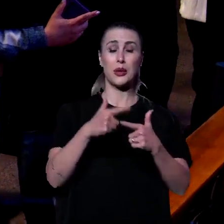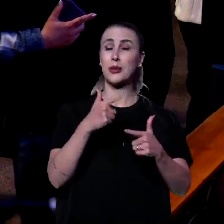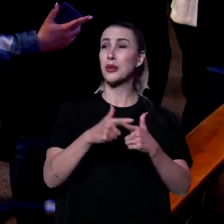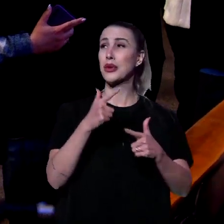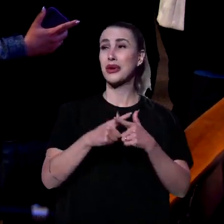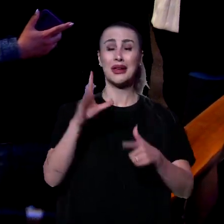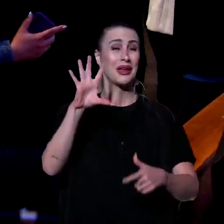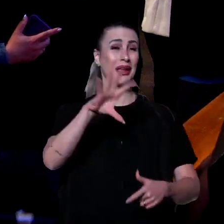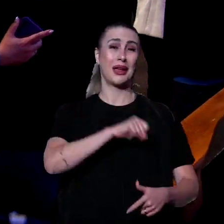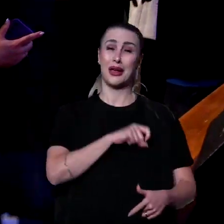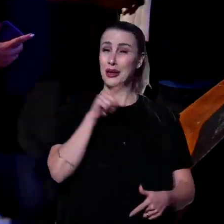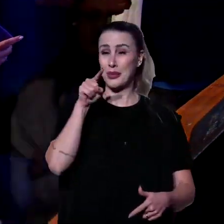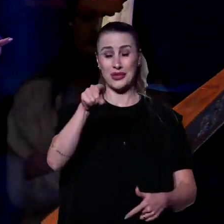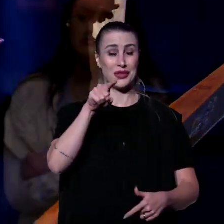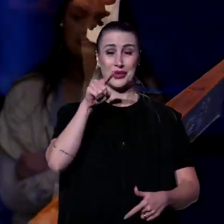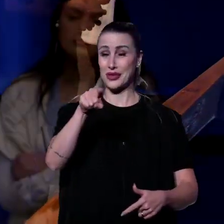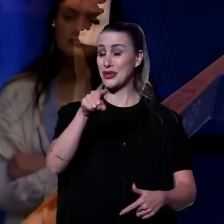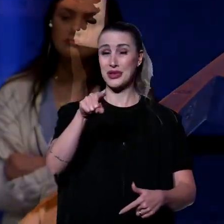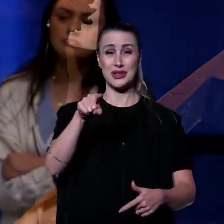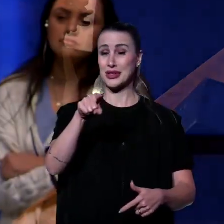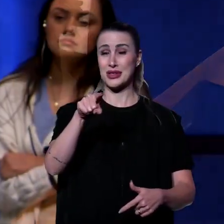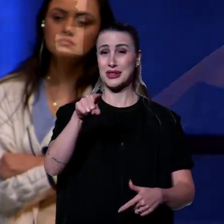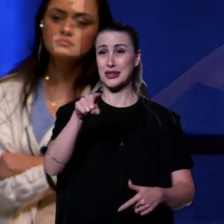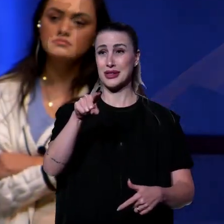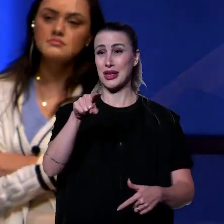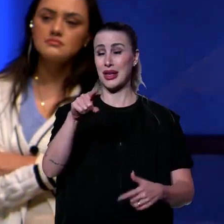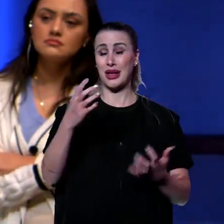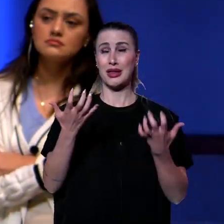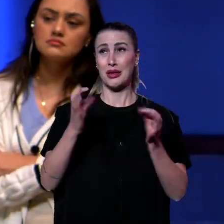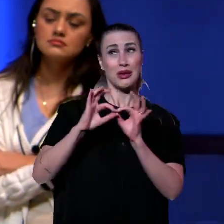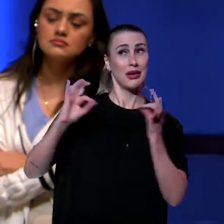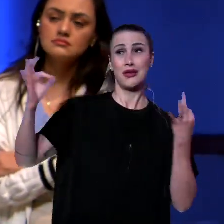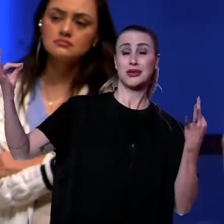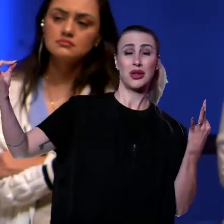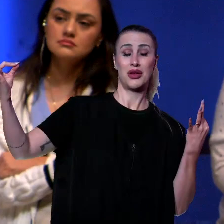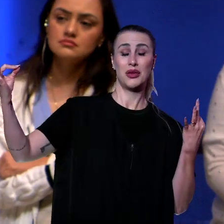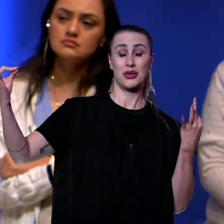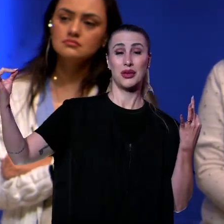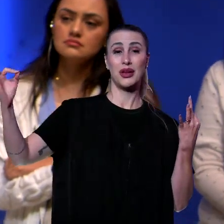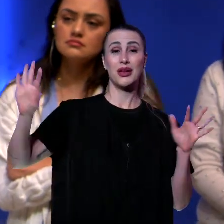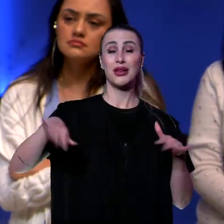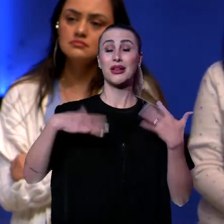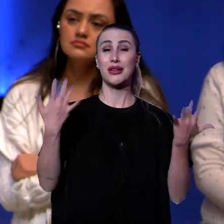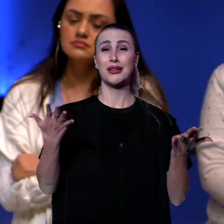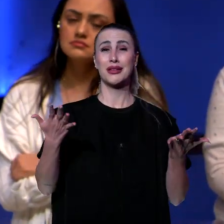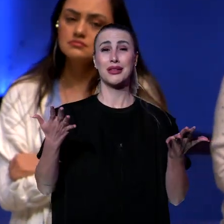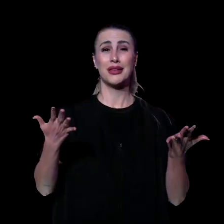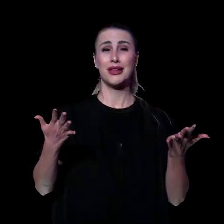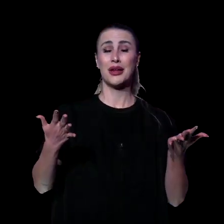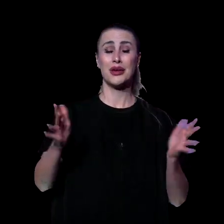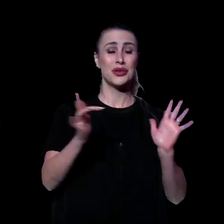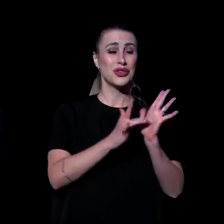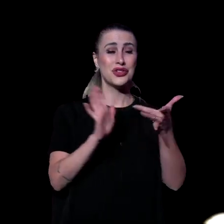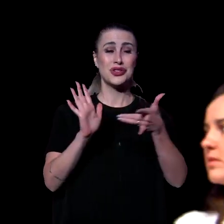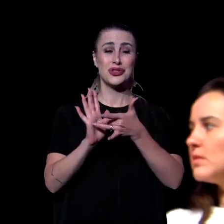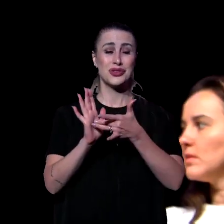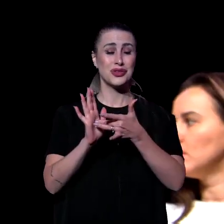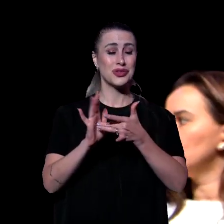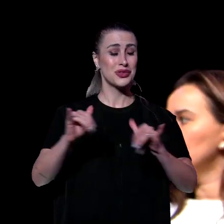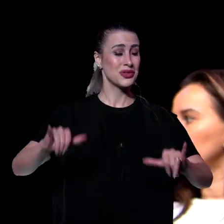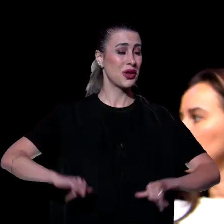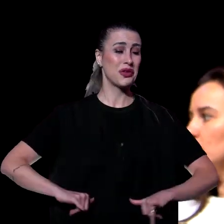longe por causa dos seus pecados. Então Ele tomou o castigo no nosso lugar, no seu lugar, meu irmão, meu amigo.